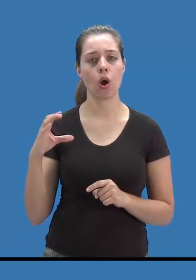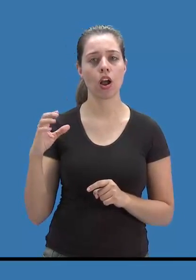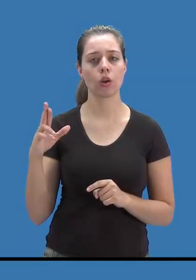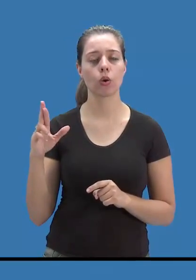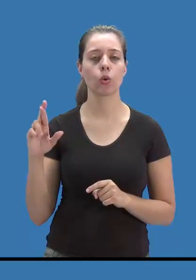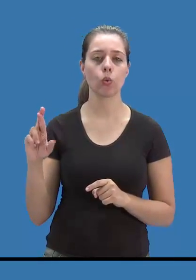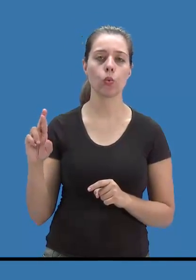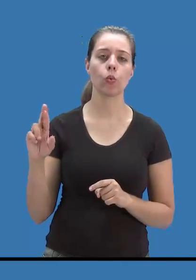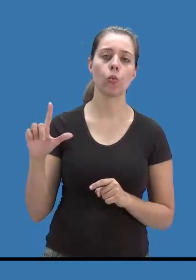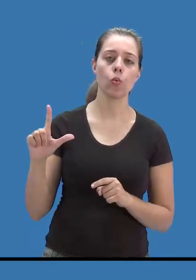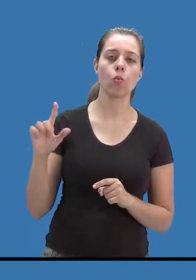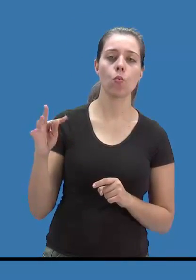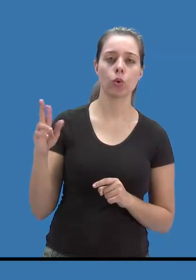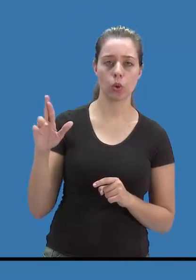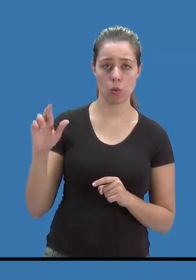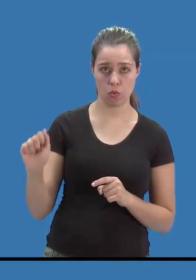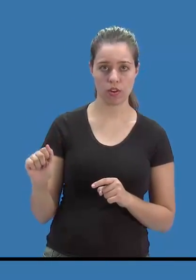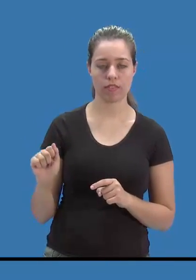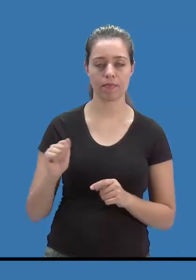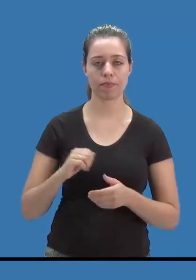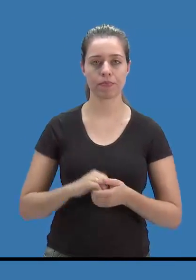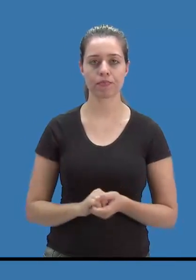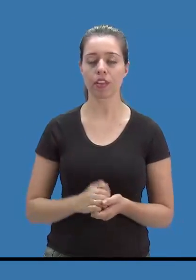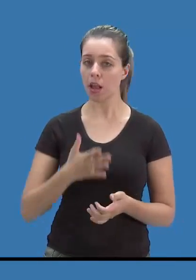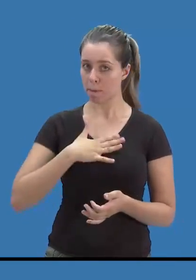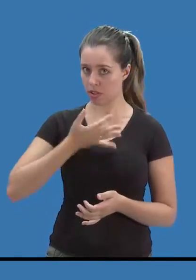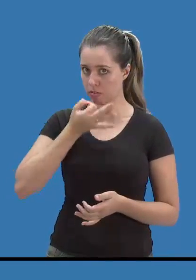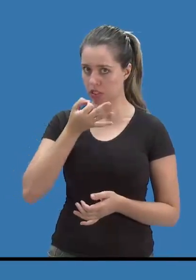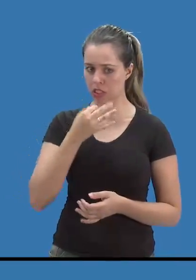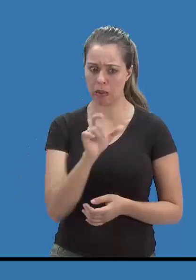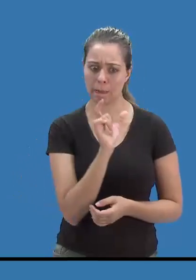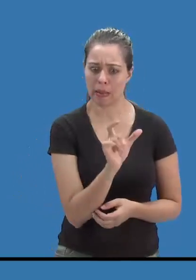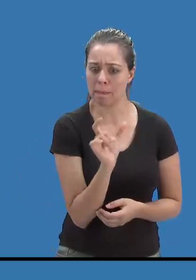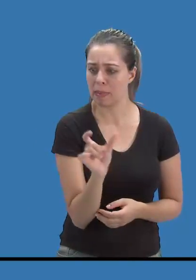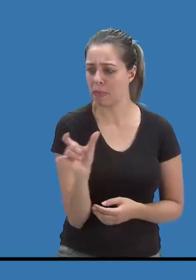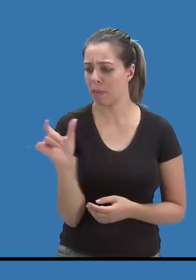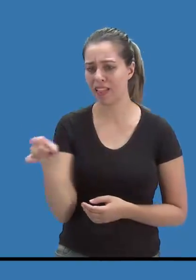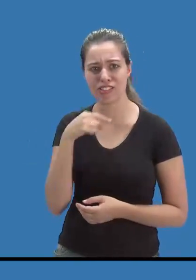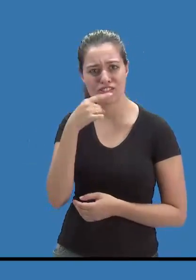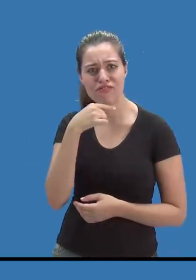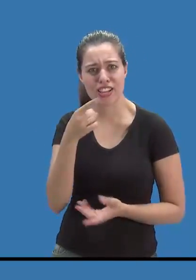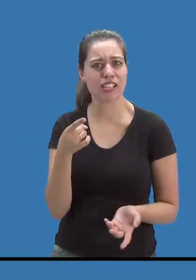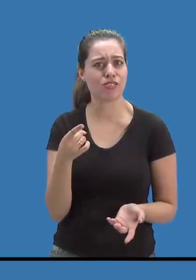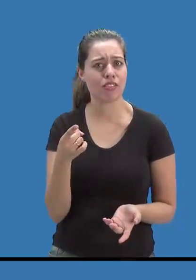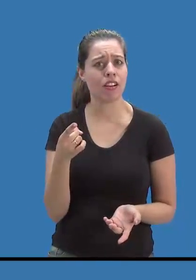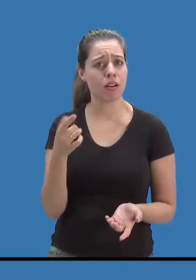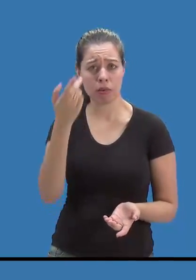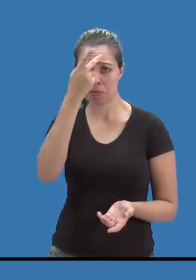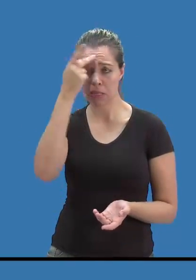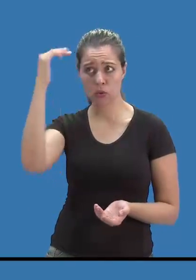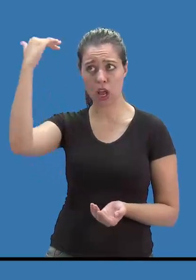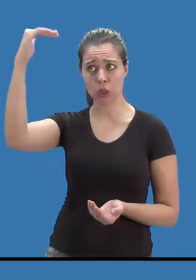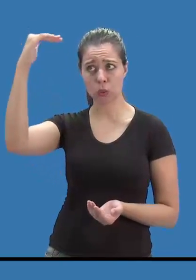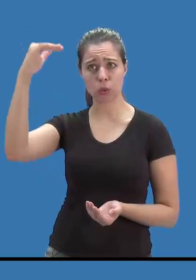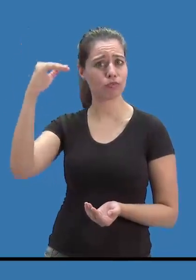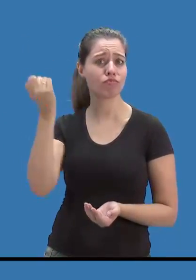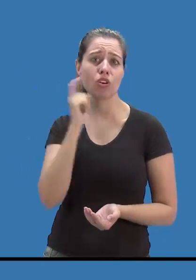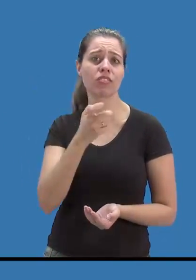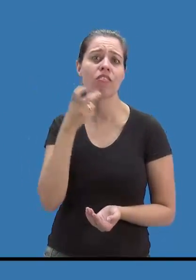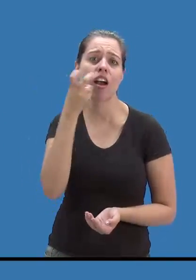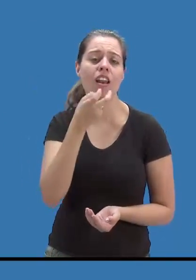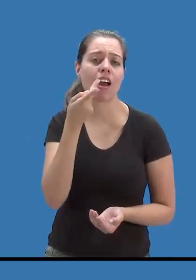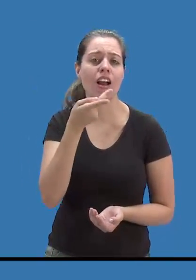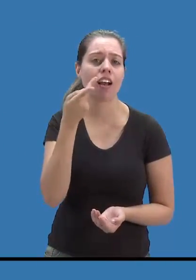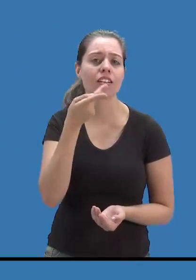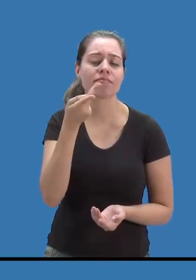são palavras difíceis, né? Se você for pensar, nenhum adulto consegue falar direito, né? Uns